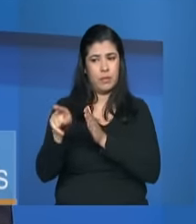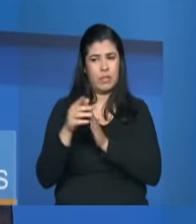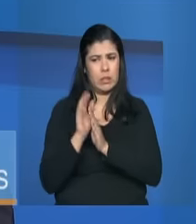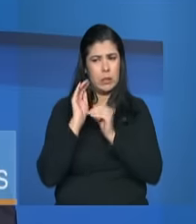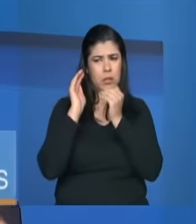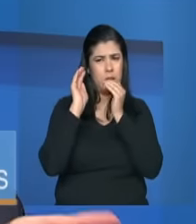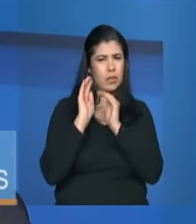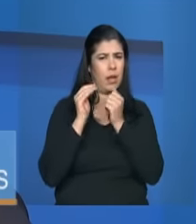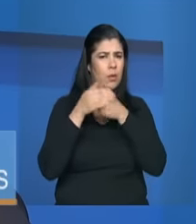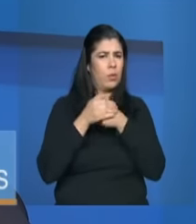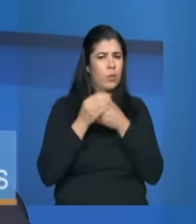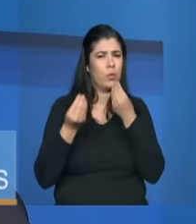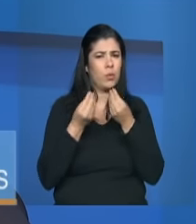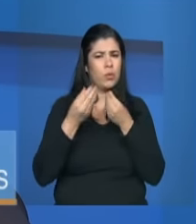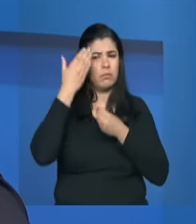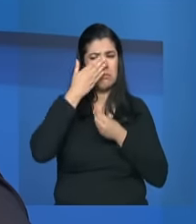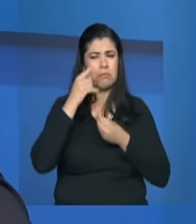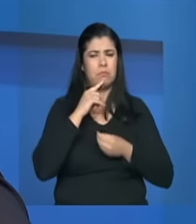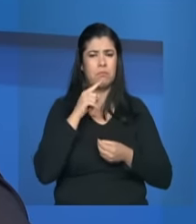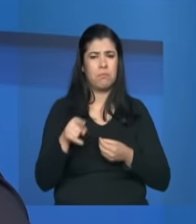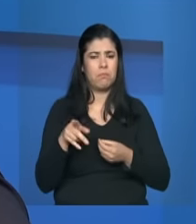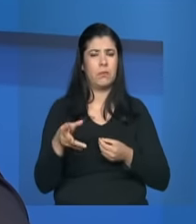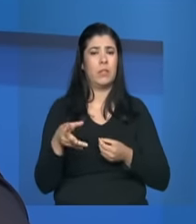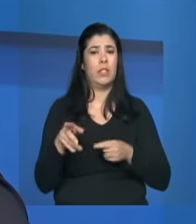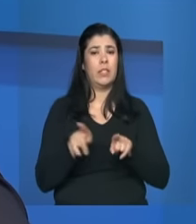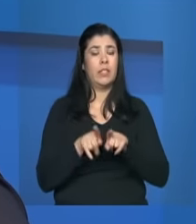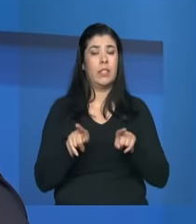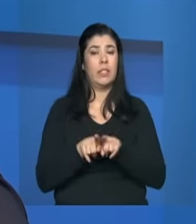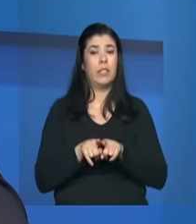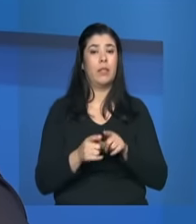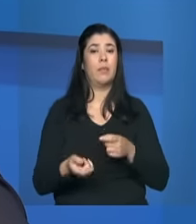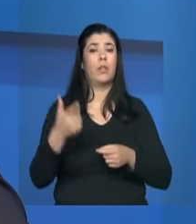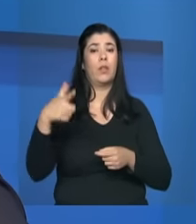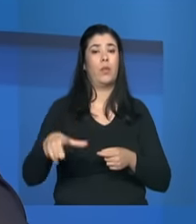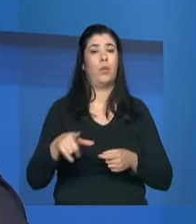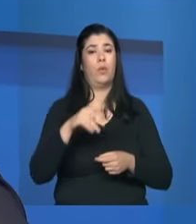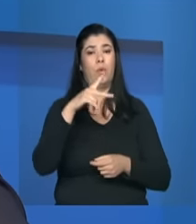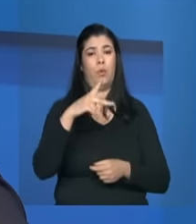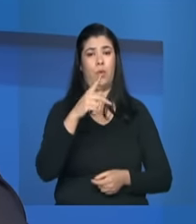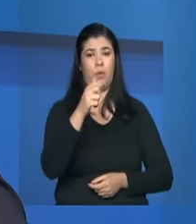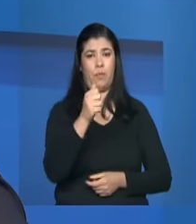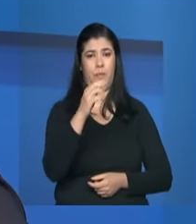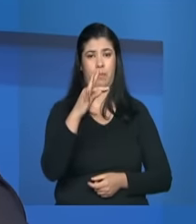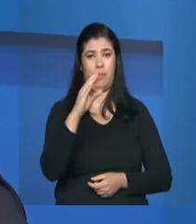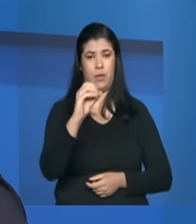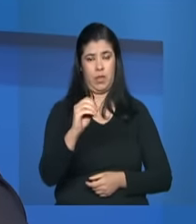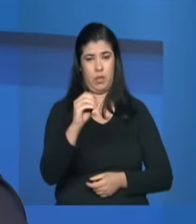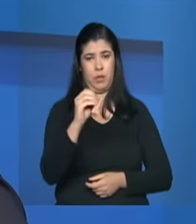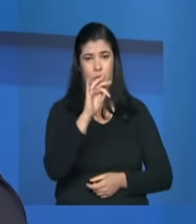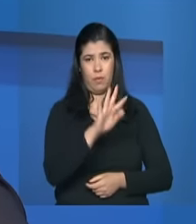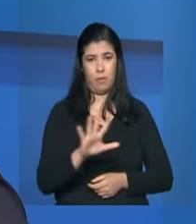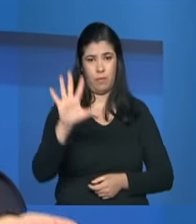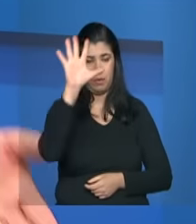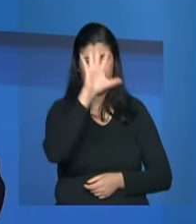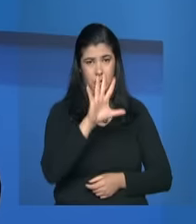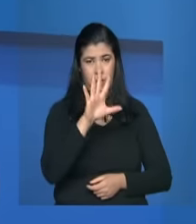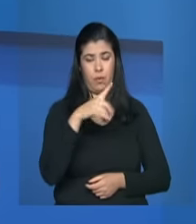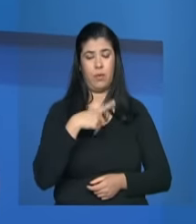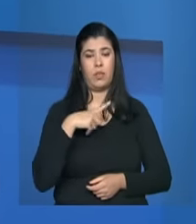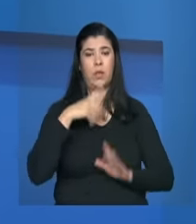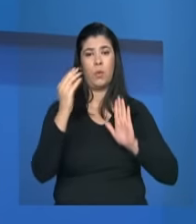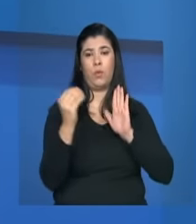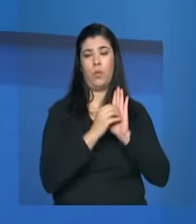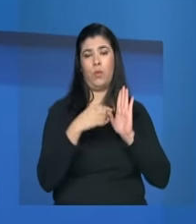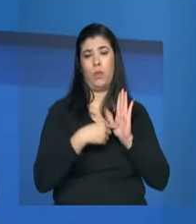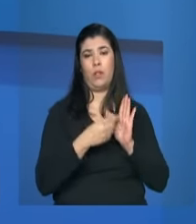e a questão mesmo do pacto federativo que eu acho que esse é o grande desafio exatamente colocar na agenda